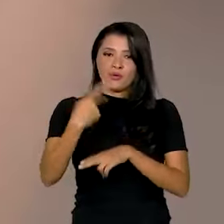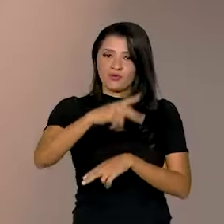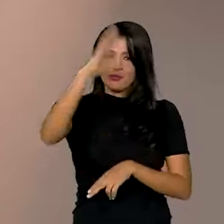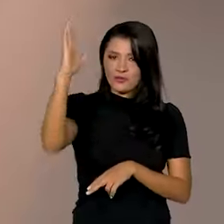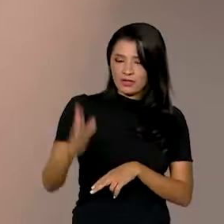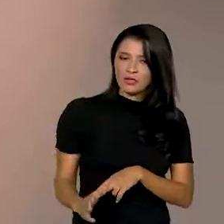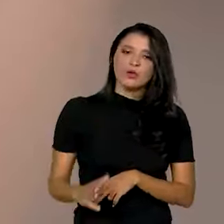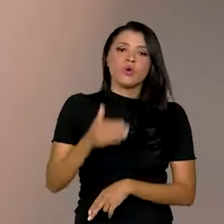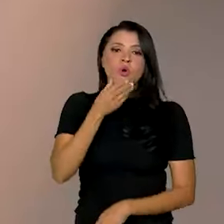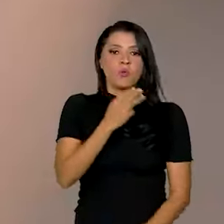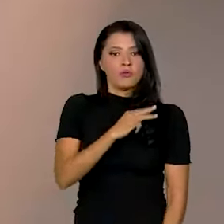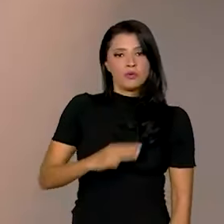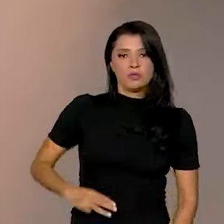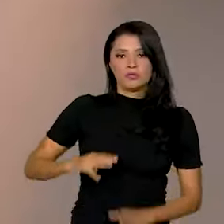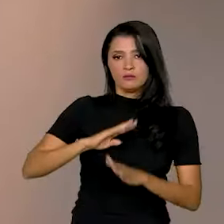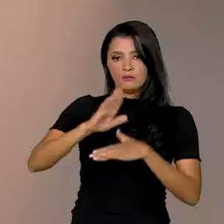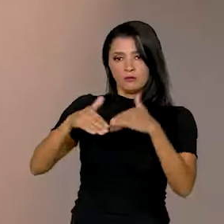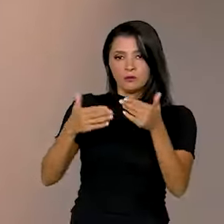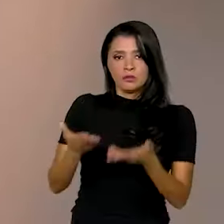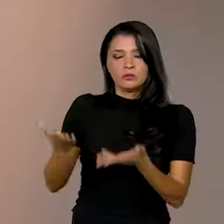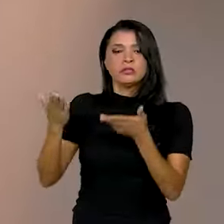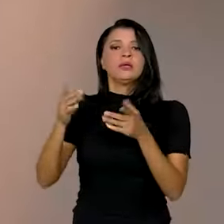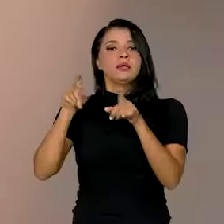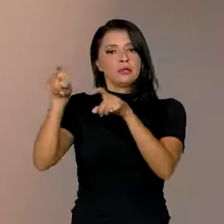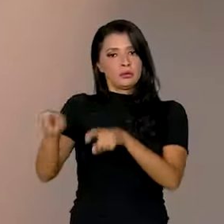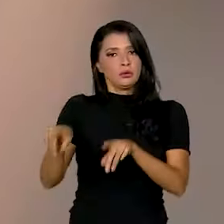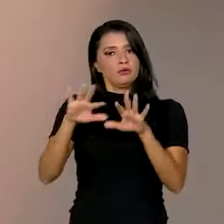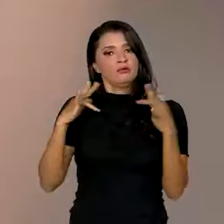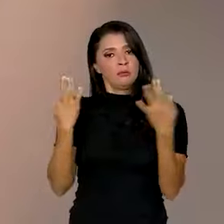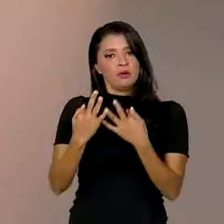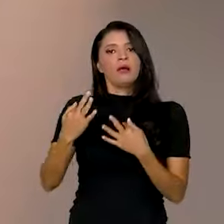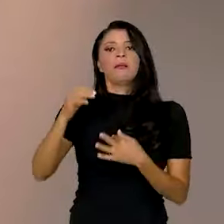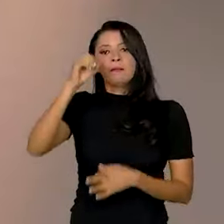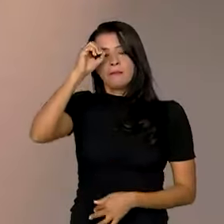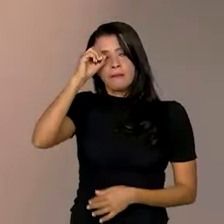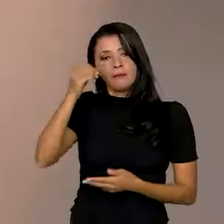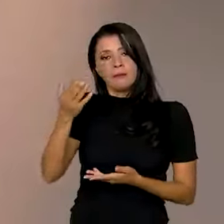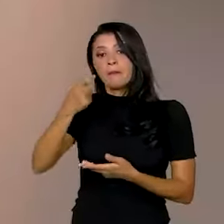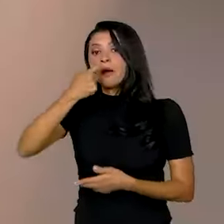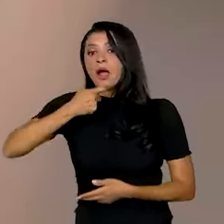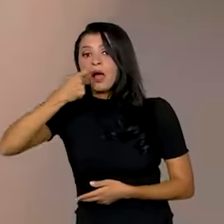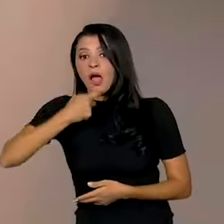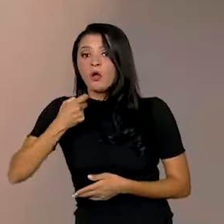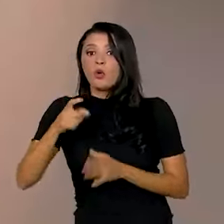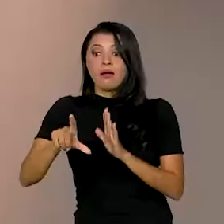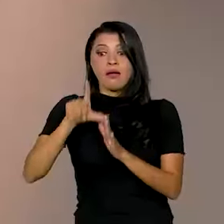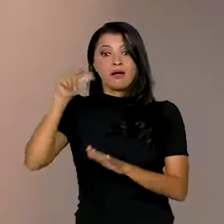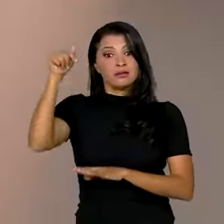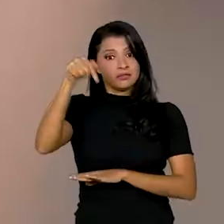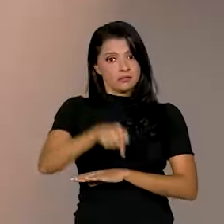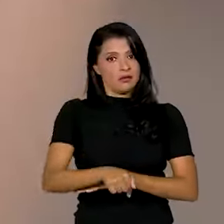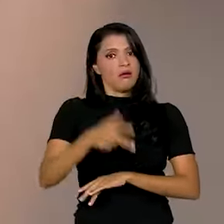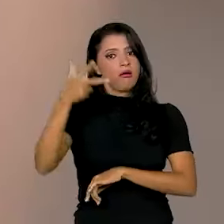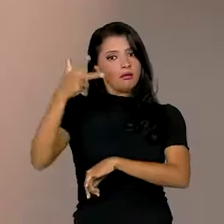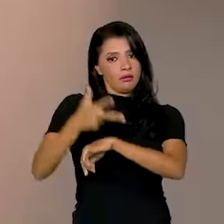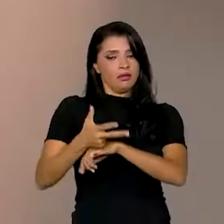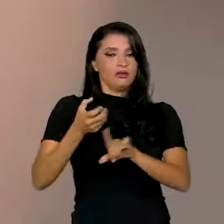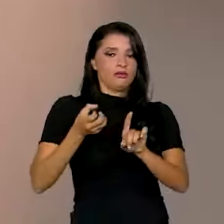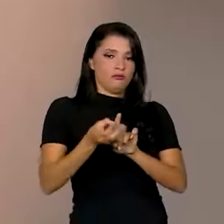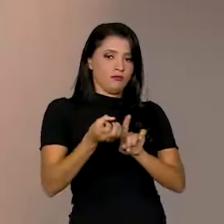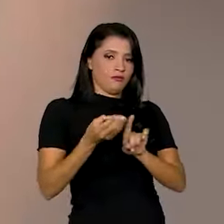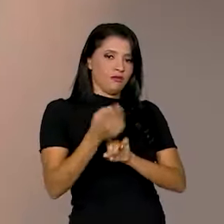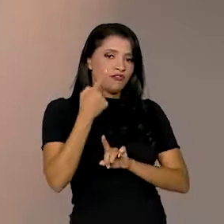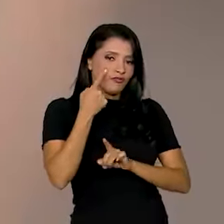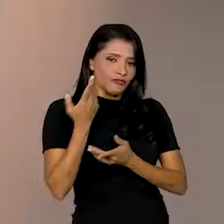o ministro do Desenvolvimento Agrário e Agricultura Familiar, Paulo Teixeira, esteve mais cedo aqui no estúdio do Canal GOV.